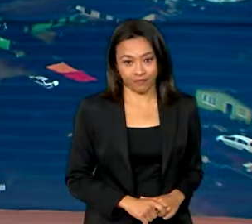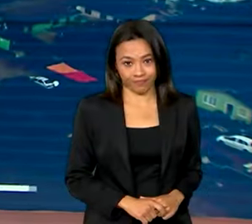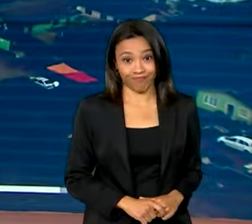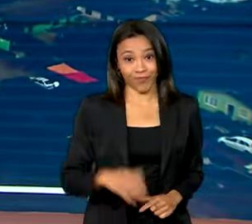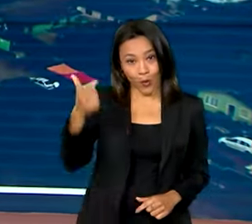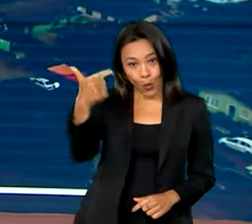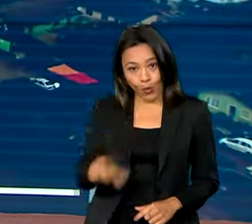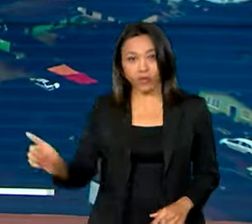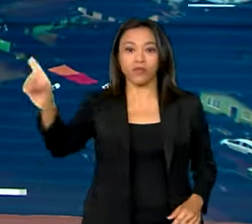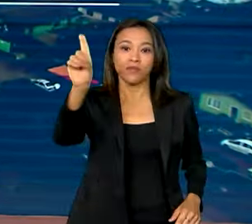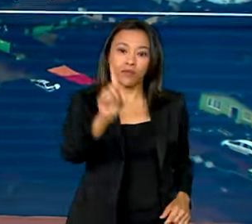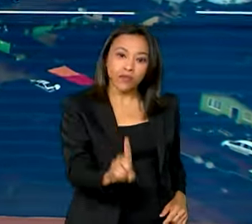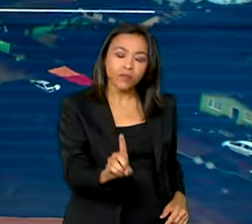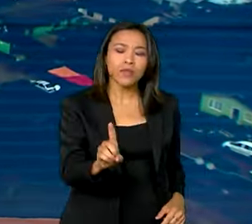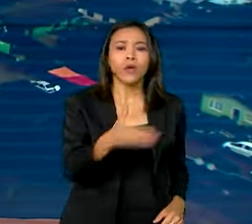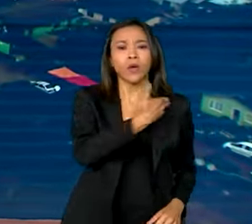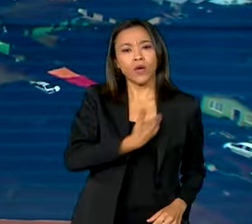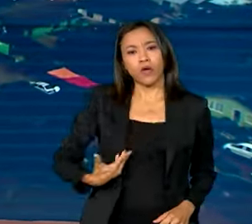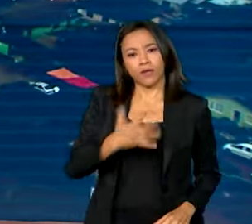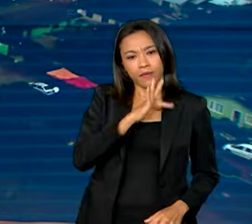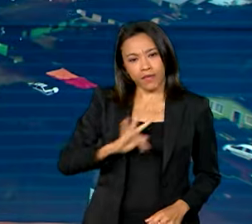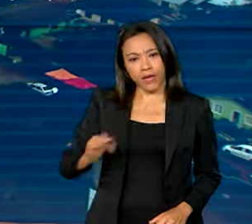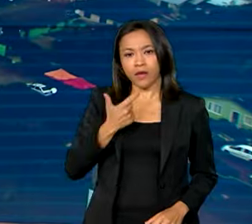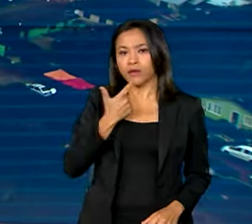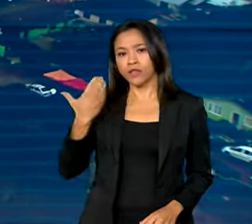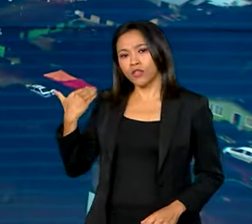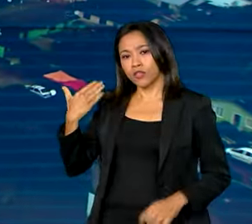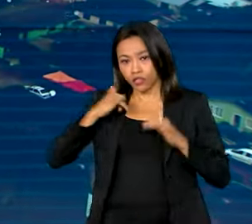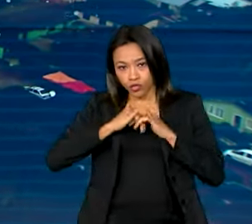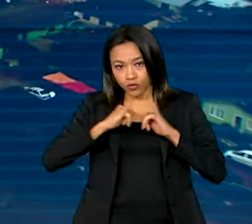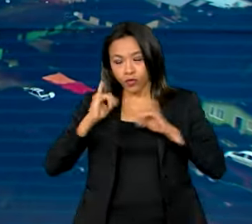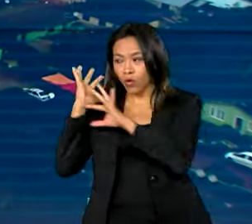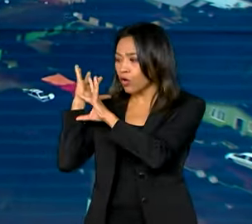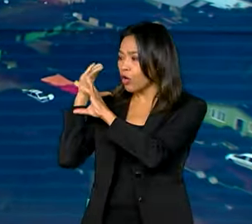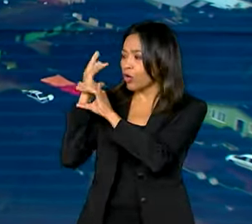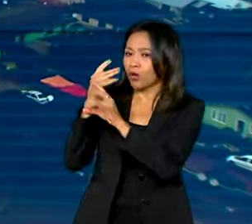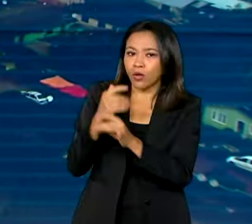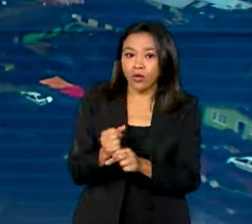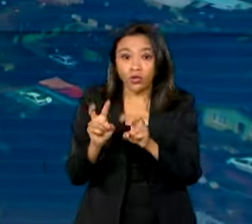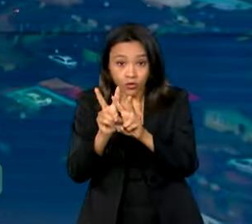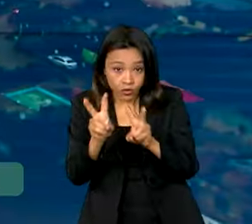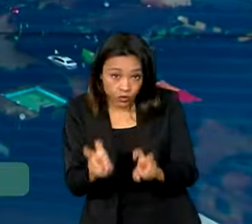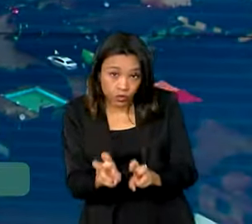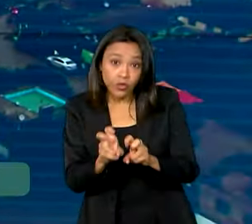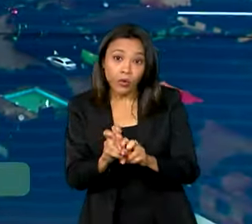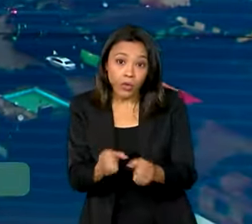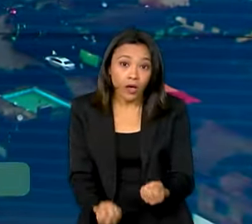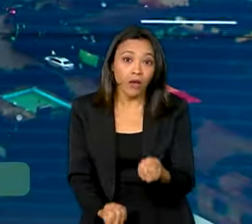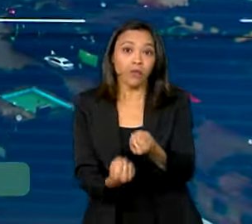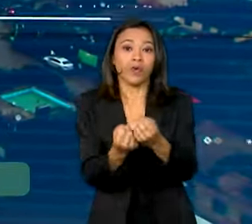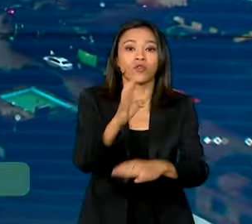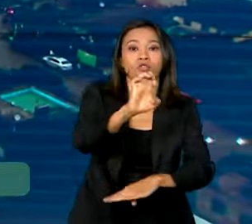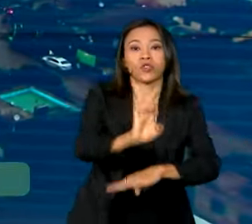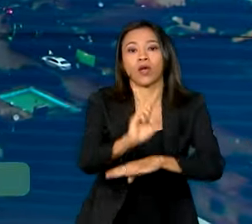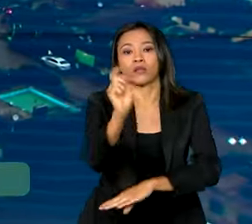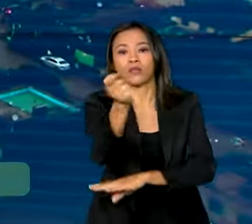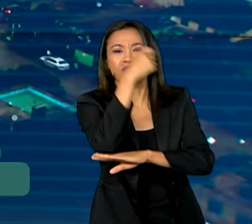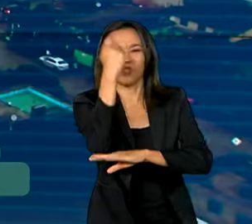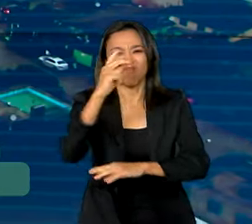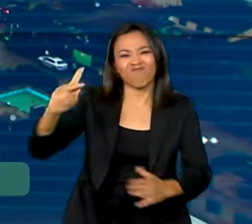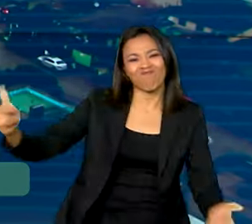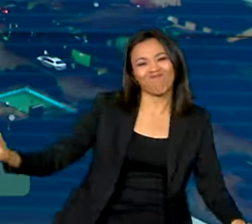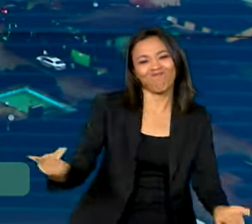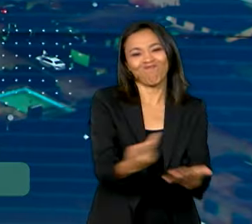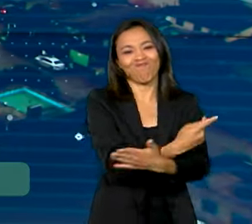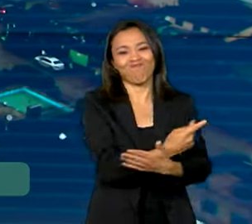Estamos de volta e o governo federal divulgou um balanço das ações de reconstrução do Rio Grande do Sul após as enchentes